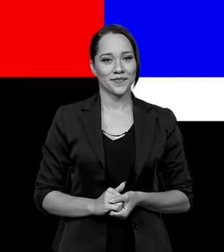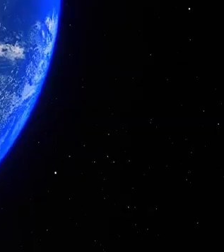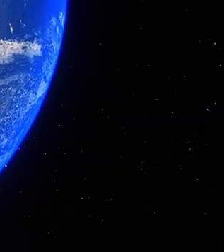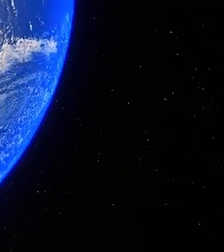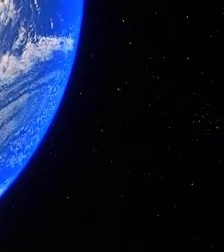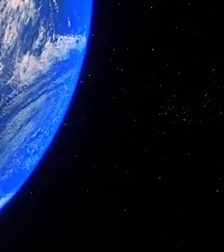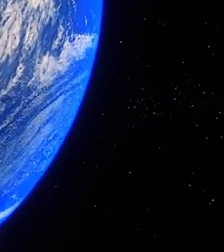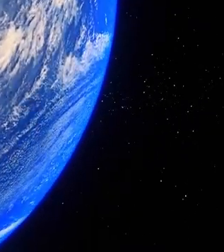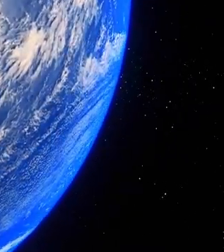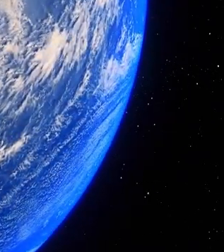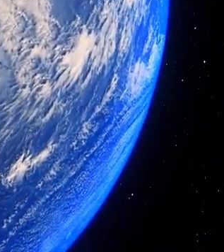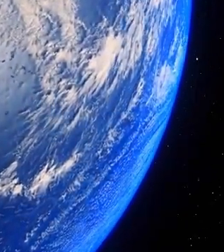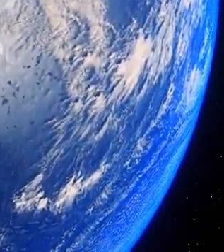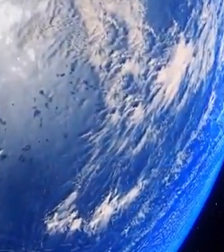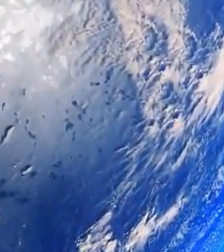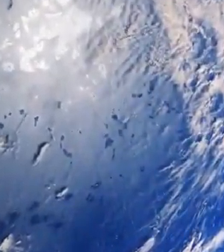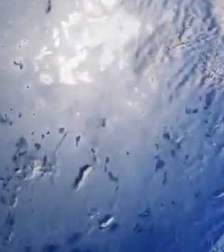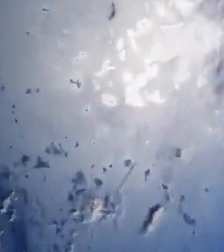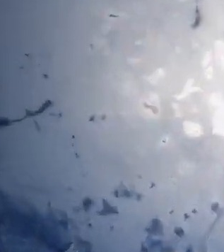sono...